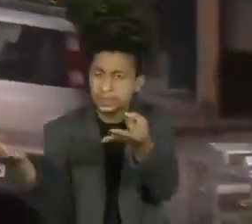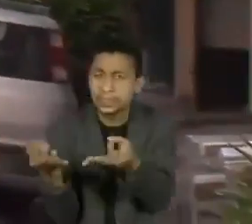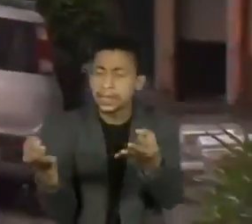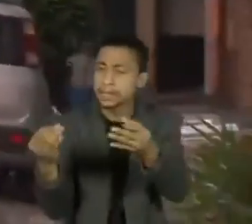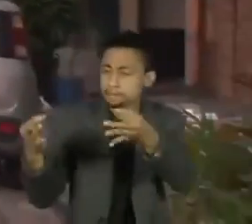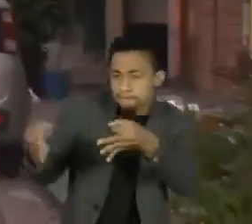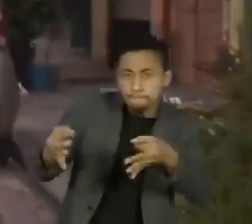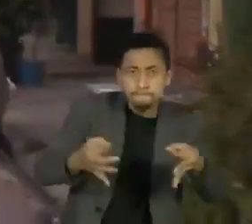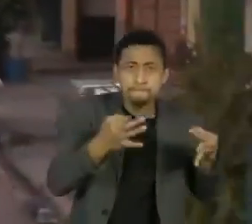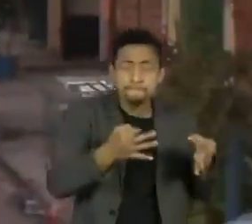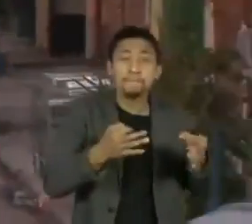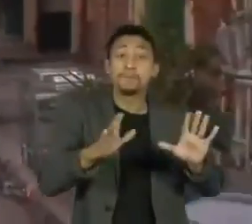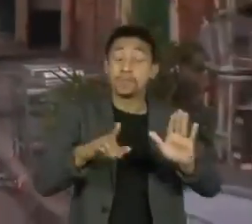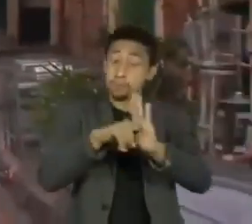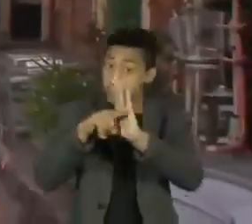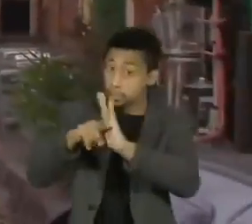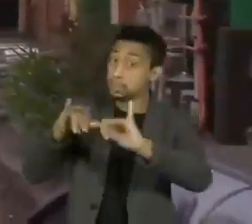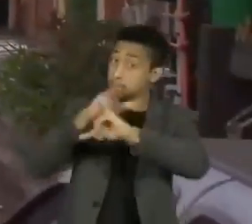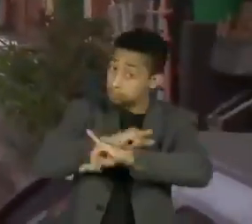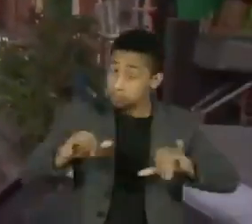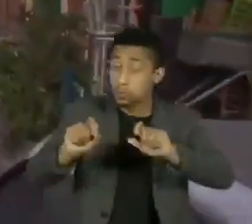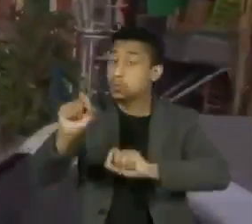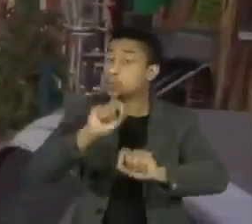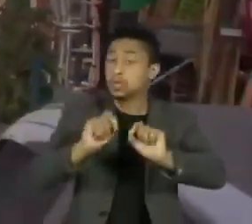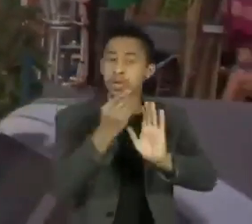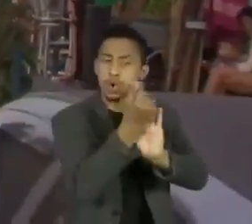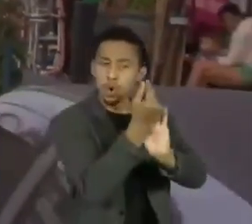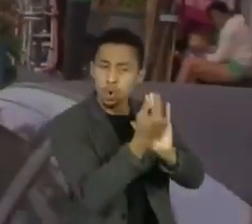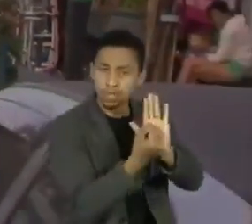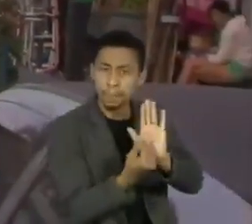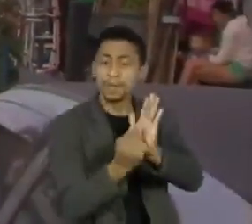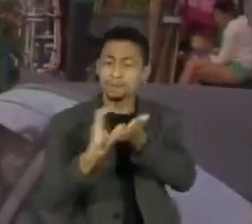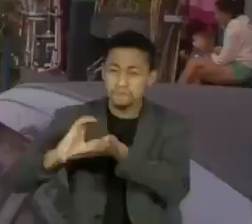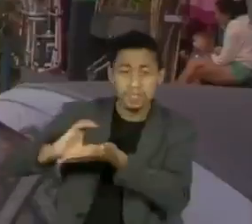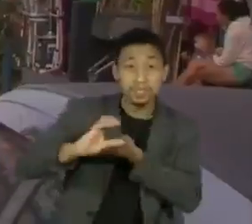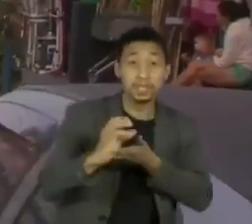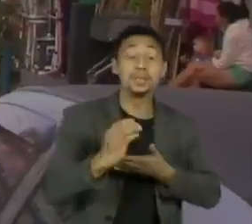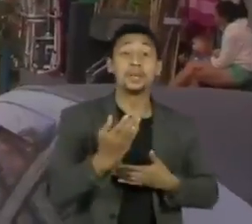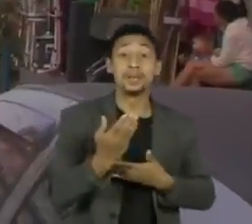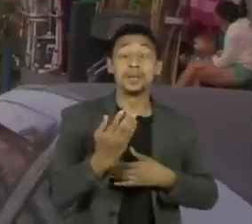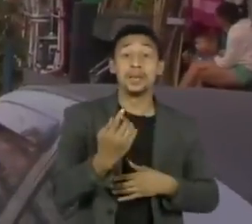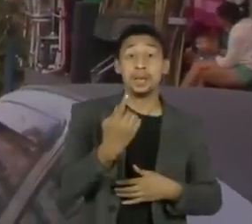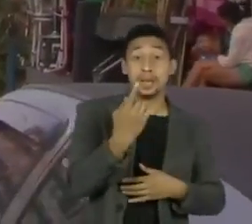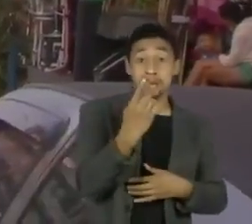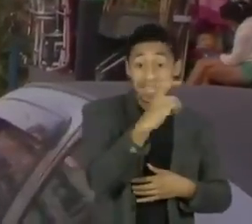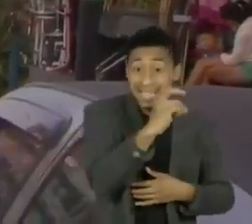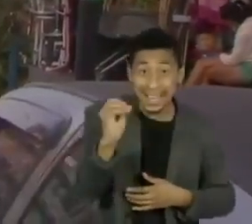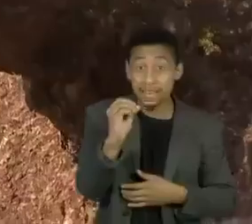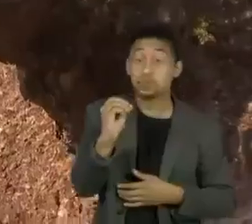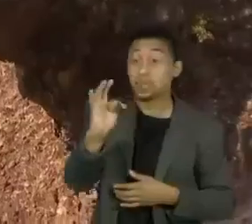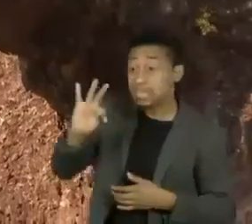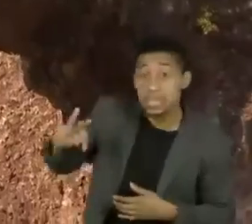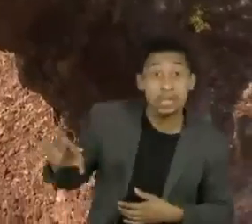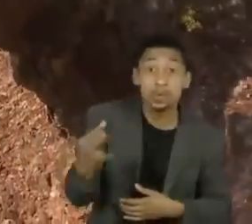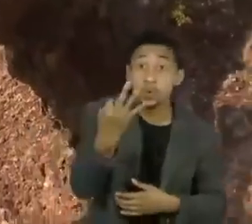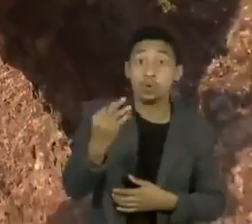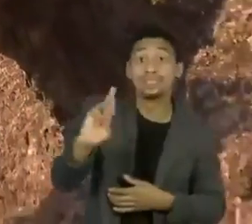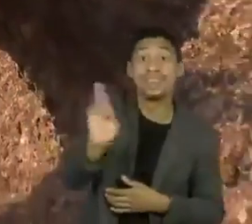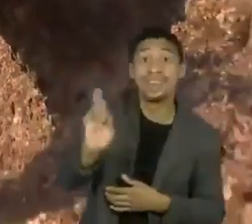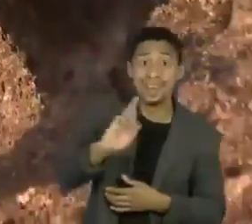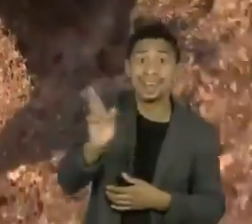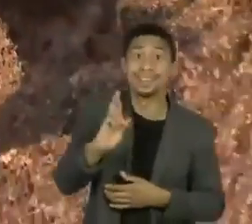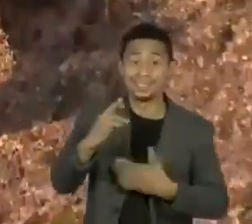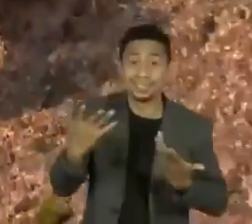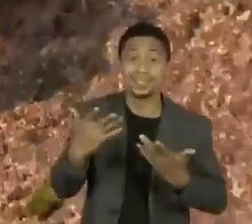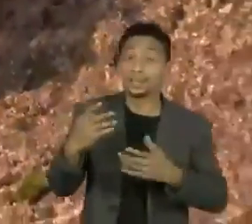Trata Brasil indica que é necessário investir mais de meio trilhão de reais nos próximos 13 anos. De todas